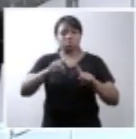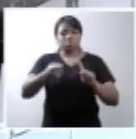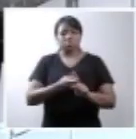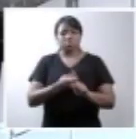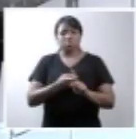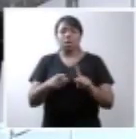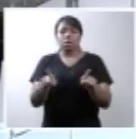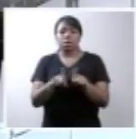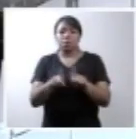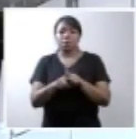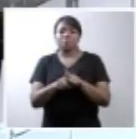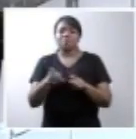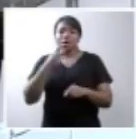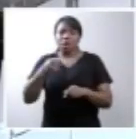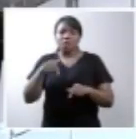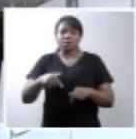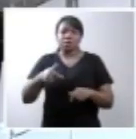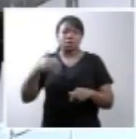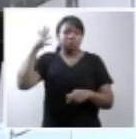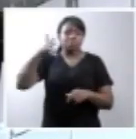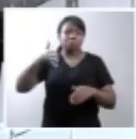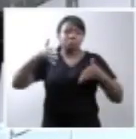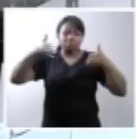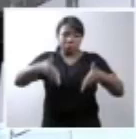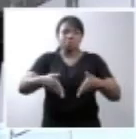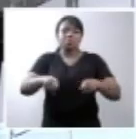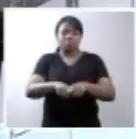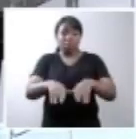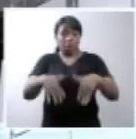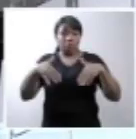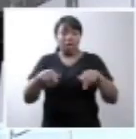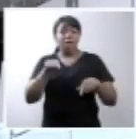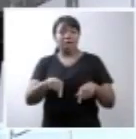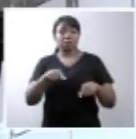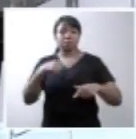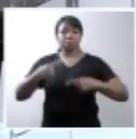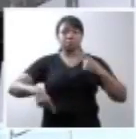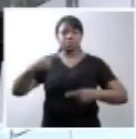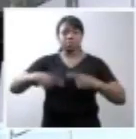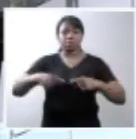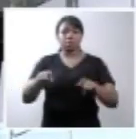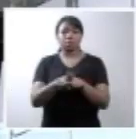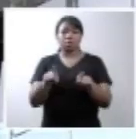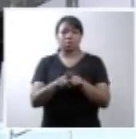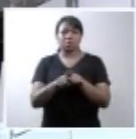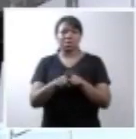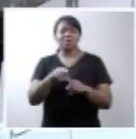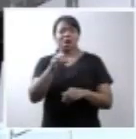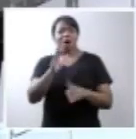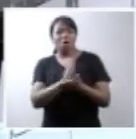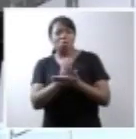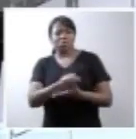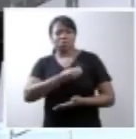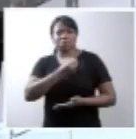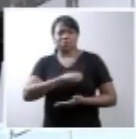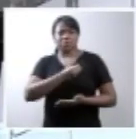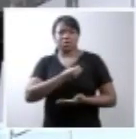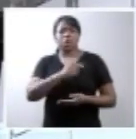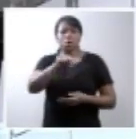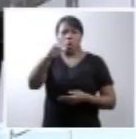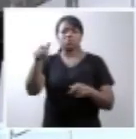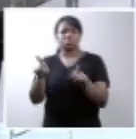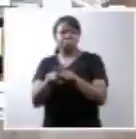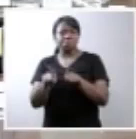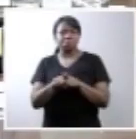primeiras partes dessa audiência, ficamos tranquilos ao perceber que o debate sobre o valor de certas vidas em detrimento de outras